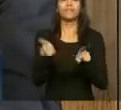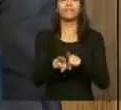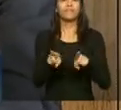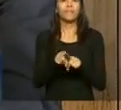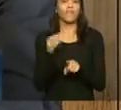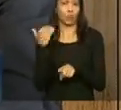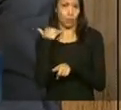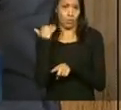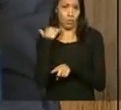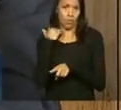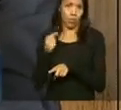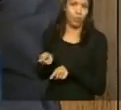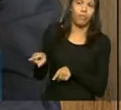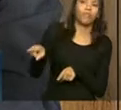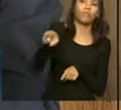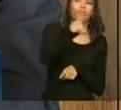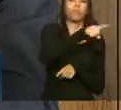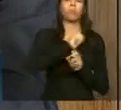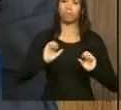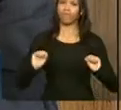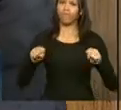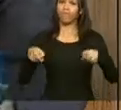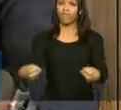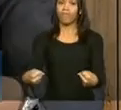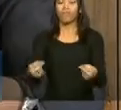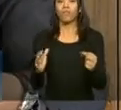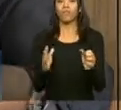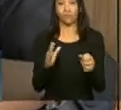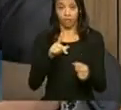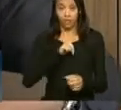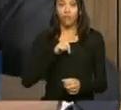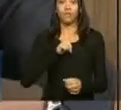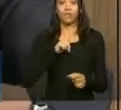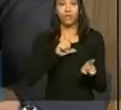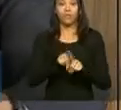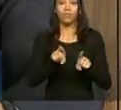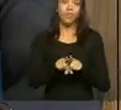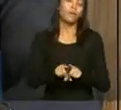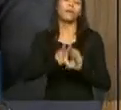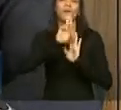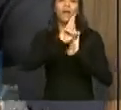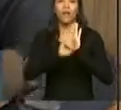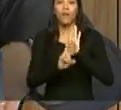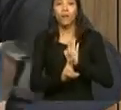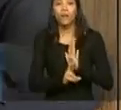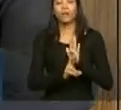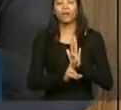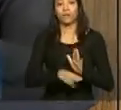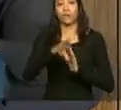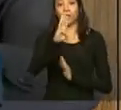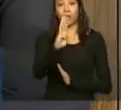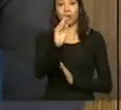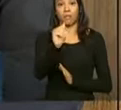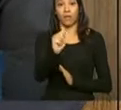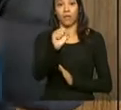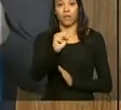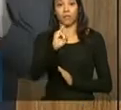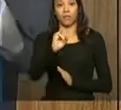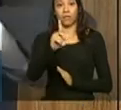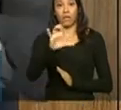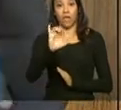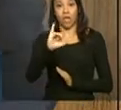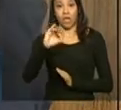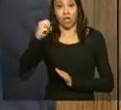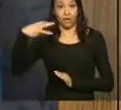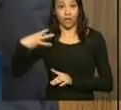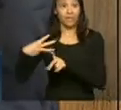mais resistente. E aí nós temos toda a regulamentação de Basileia 3, que foi aprovada e